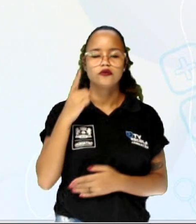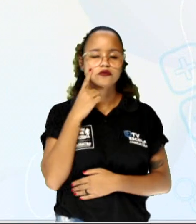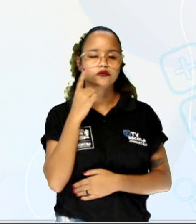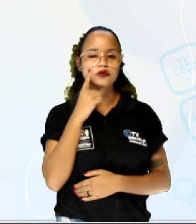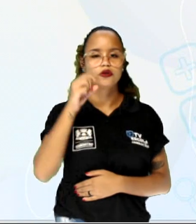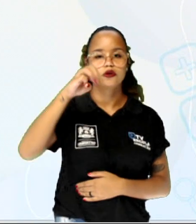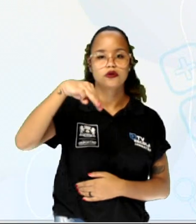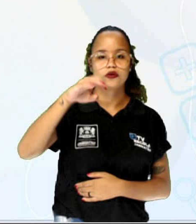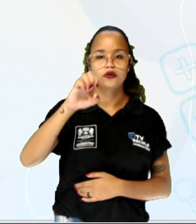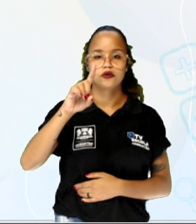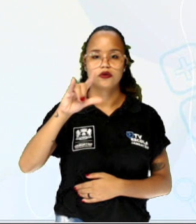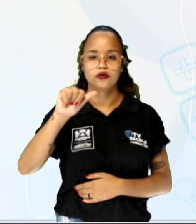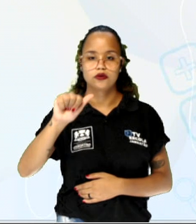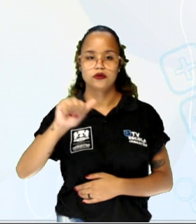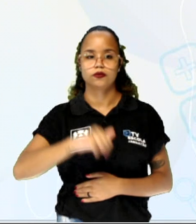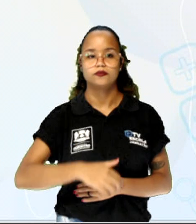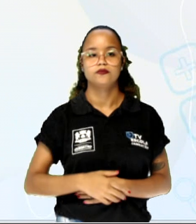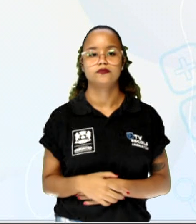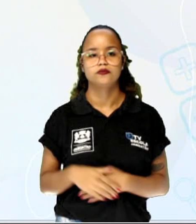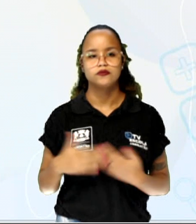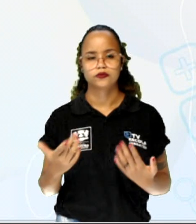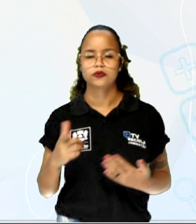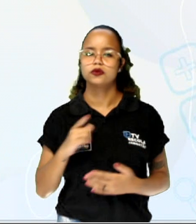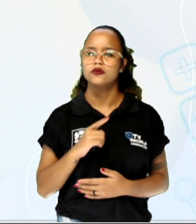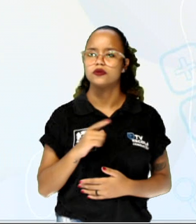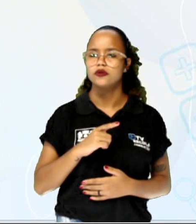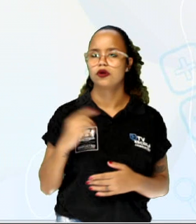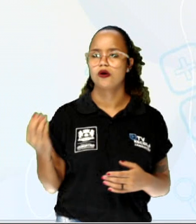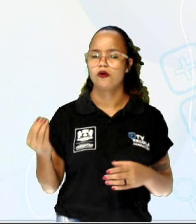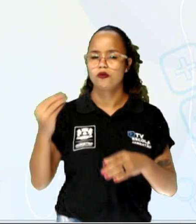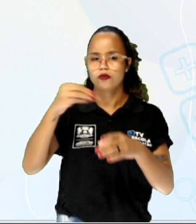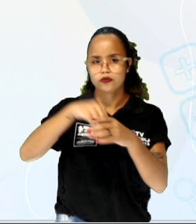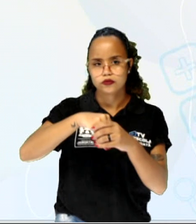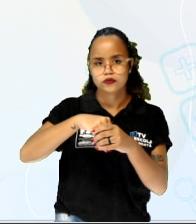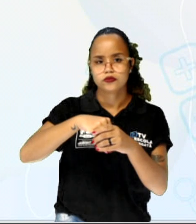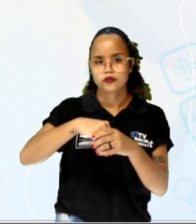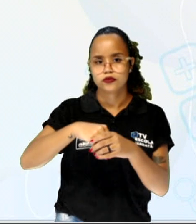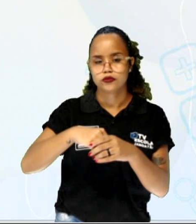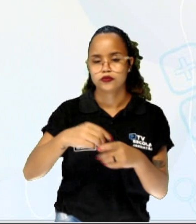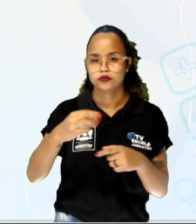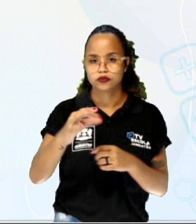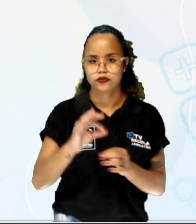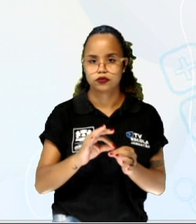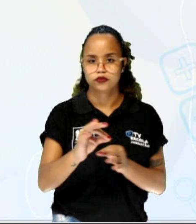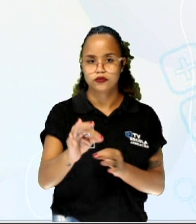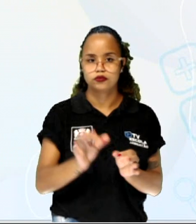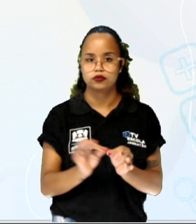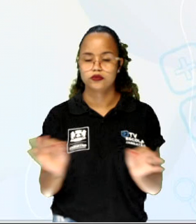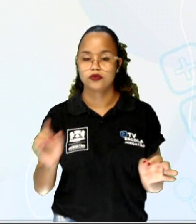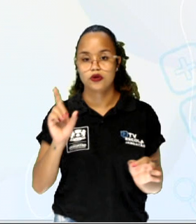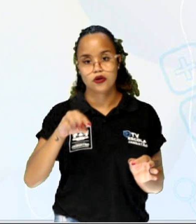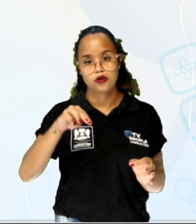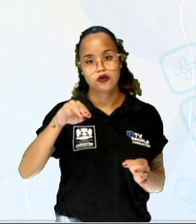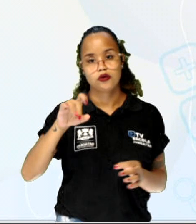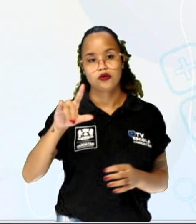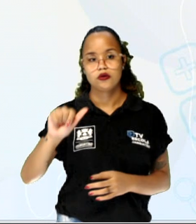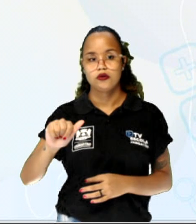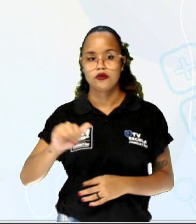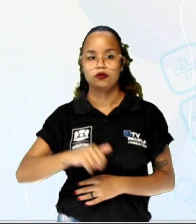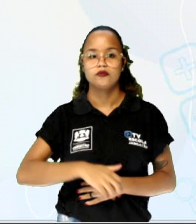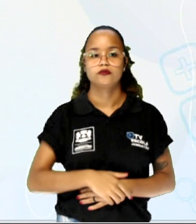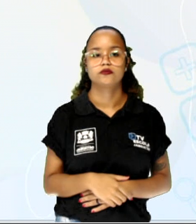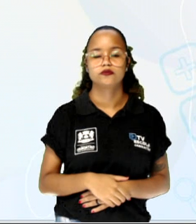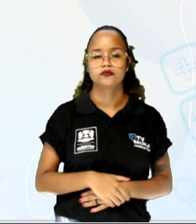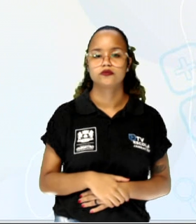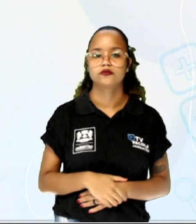a média. Então entre as médias centrais, entre as medidas centrais, a mais utilizada é a média. A gente, a